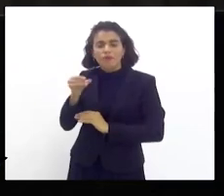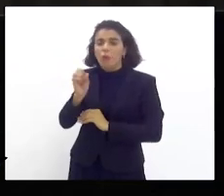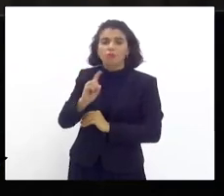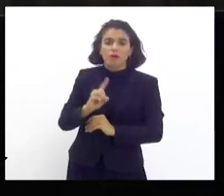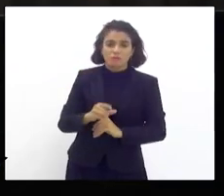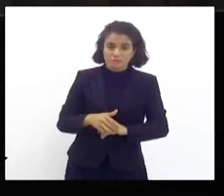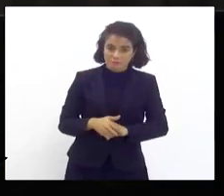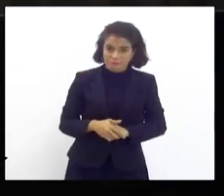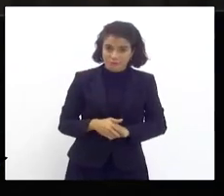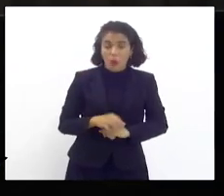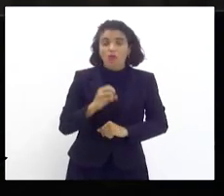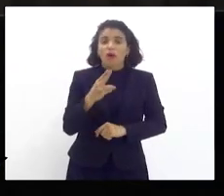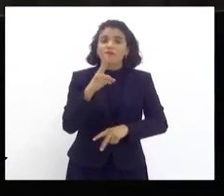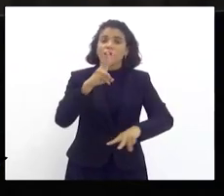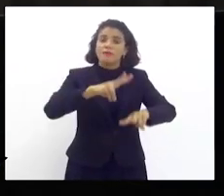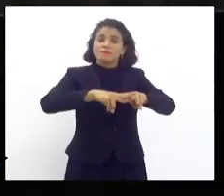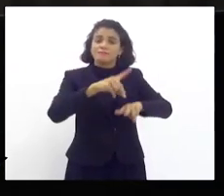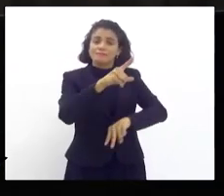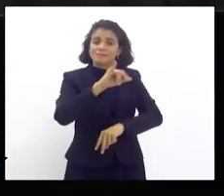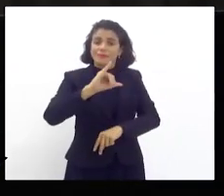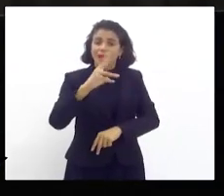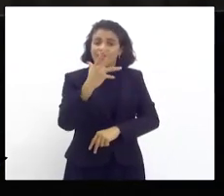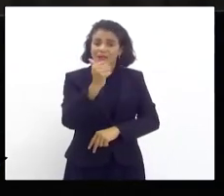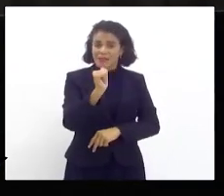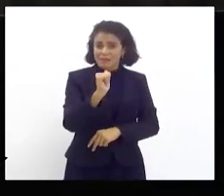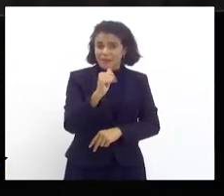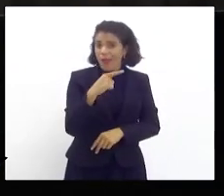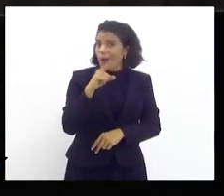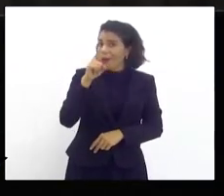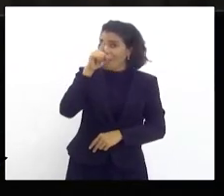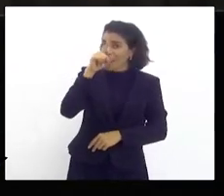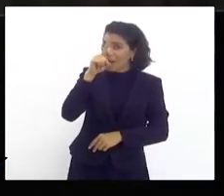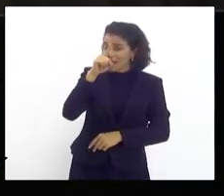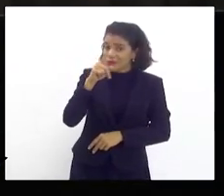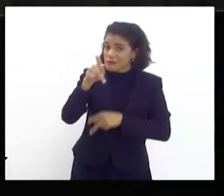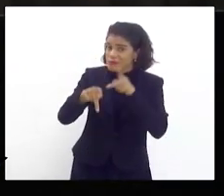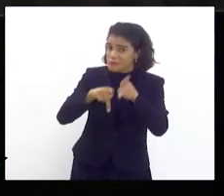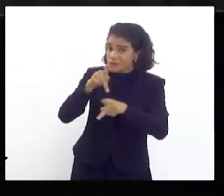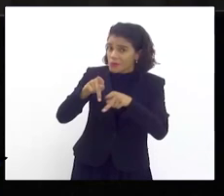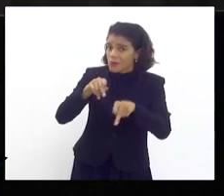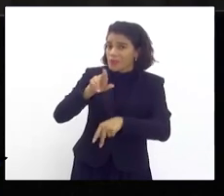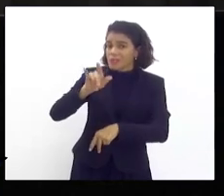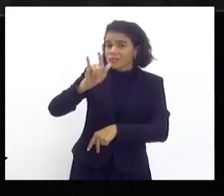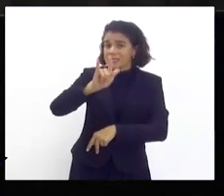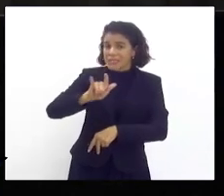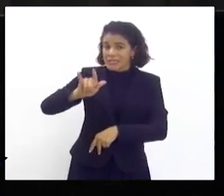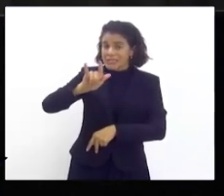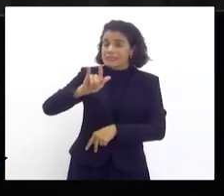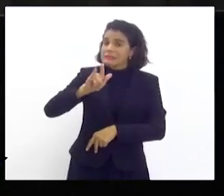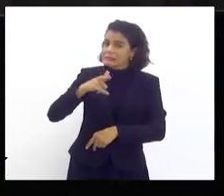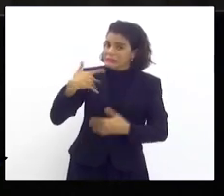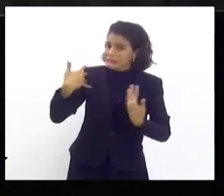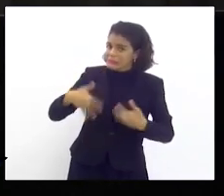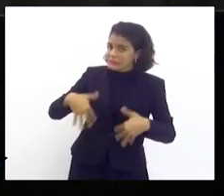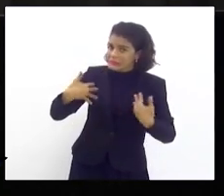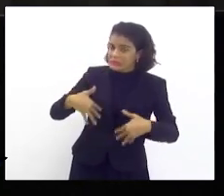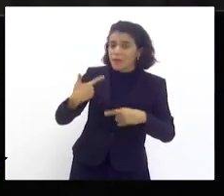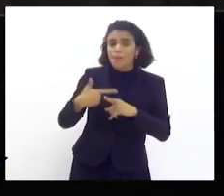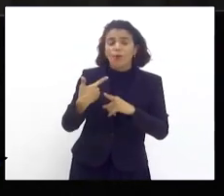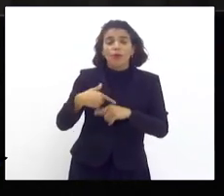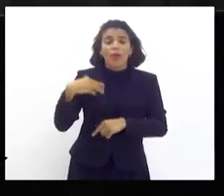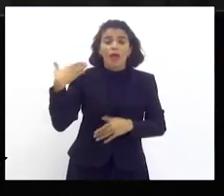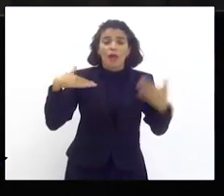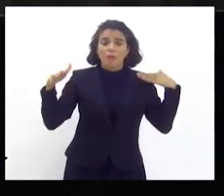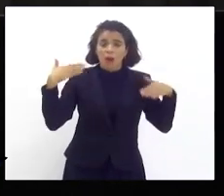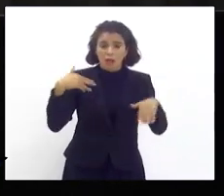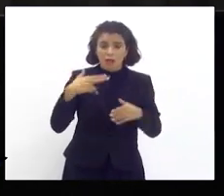fundeado na Baília da Ilha Grande, que no meu entendimento é um risco. A população da Ilha Grande está temerosa com isso, porque a Marinha disse que deu